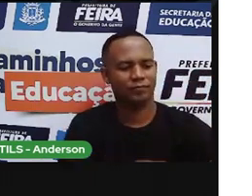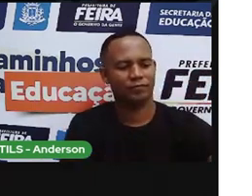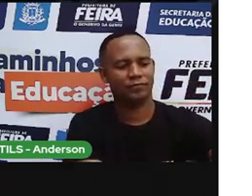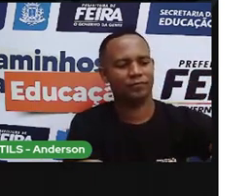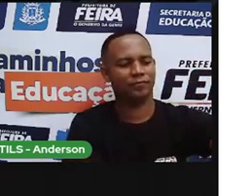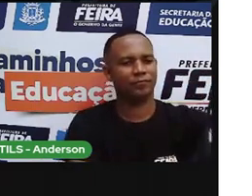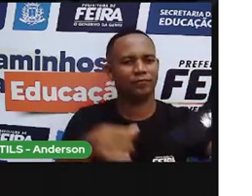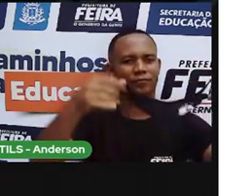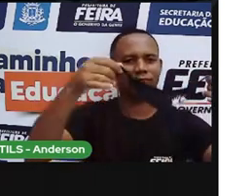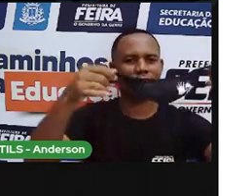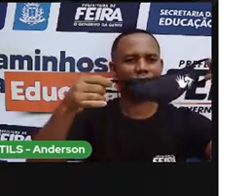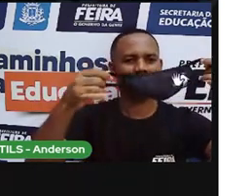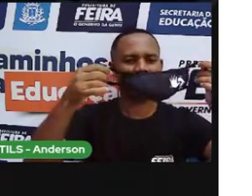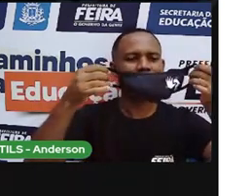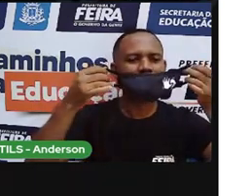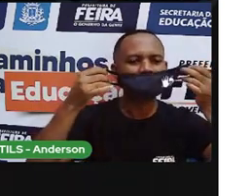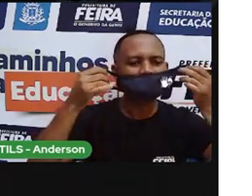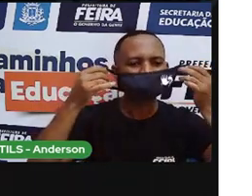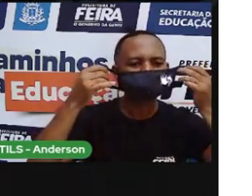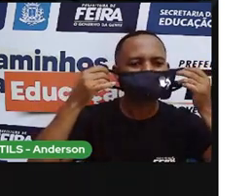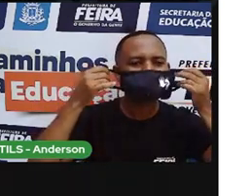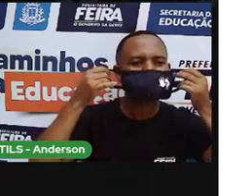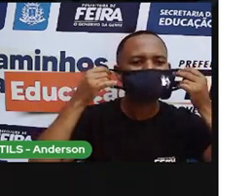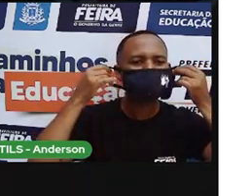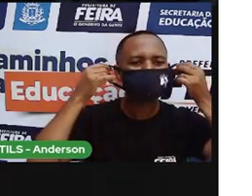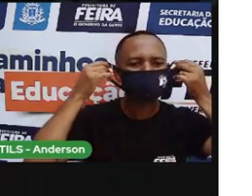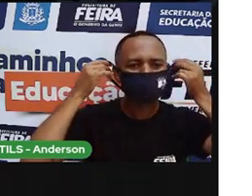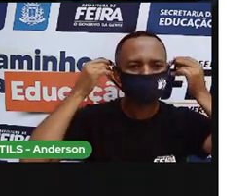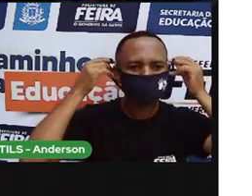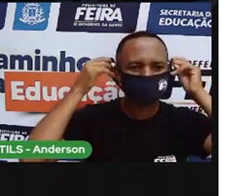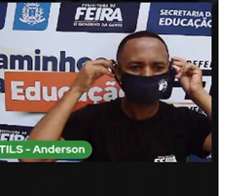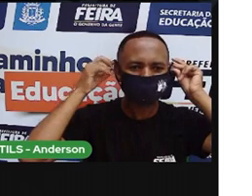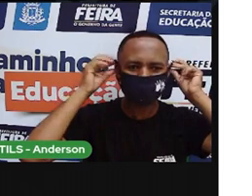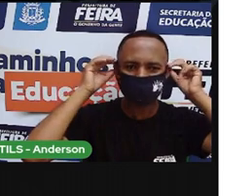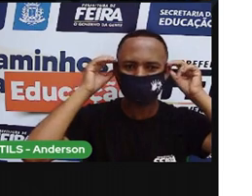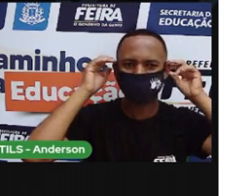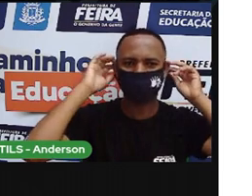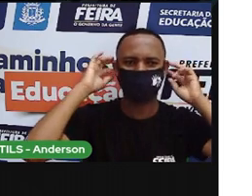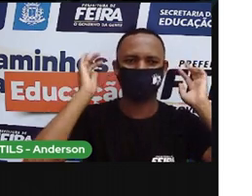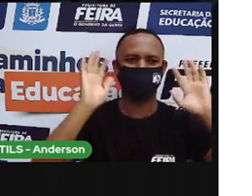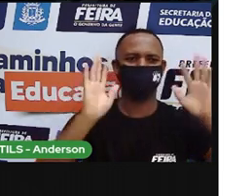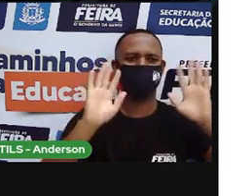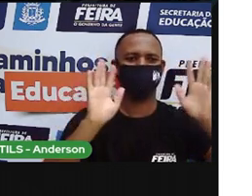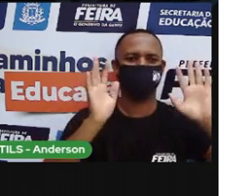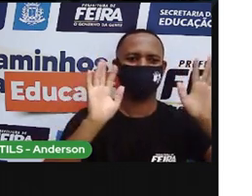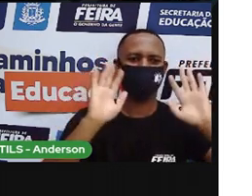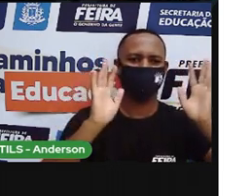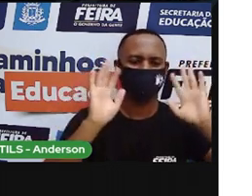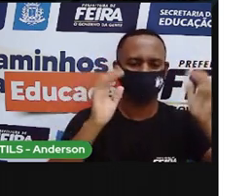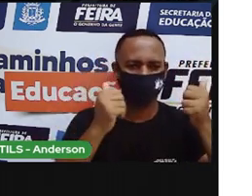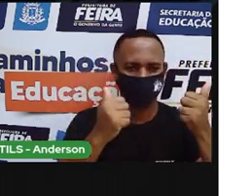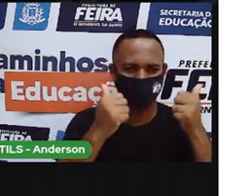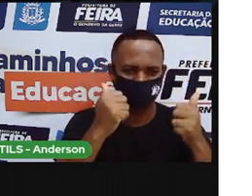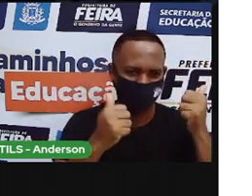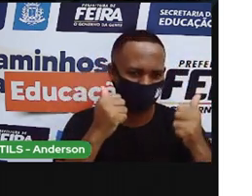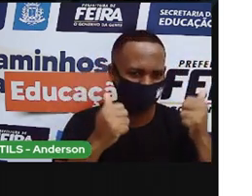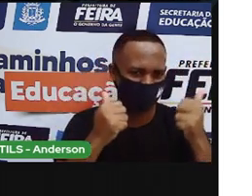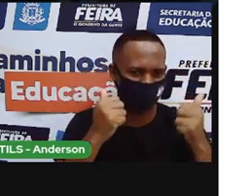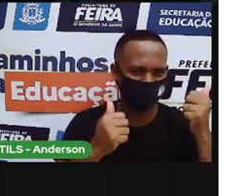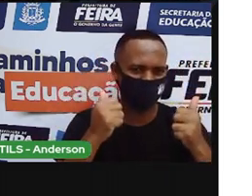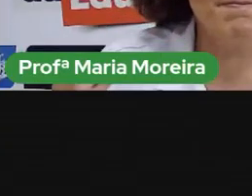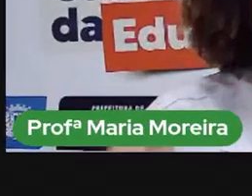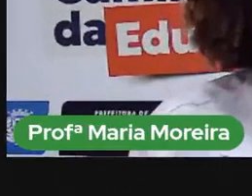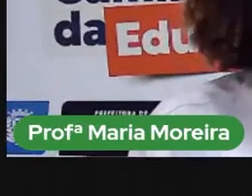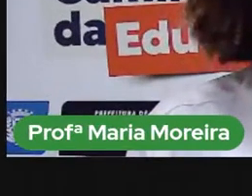Usa o quê? A máscara. Se cuidem, tá, gente? Beijo aqui da Pró Maria, certo? Se